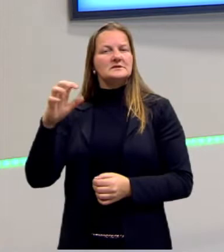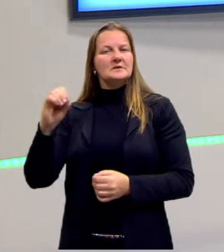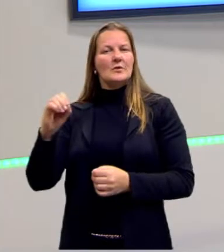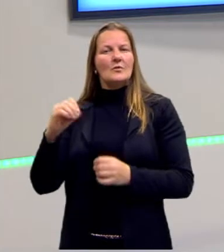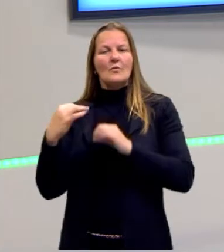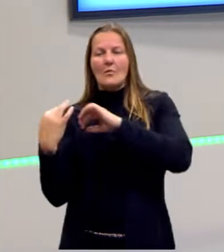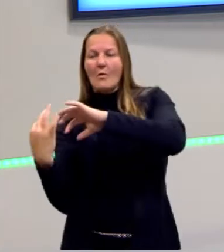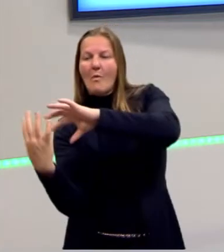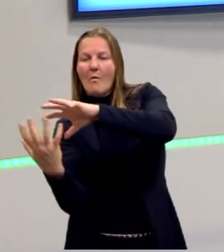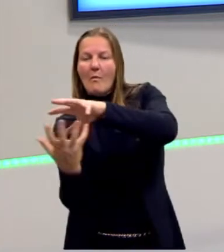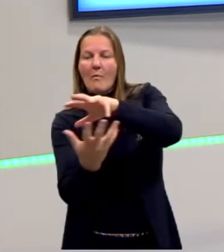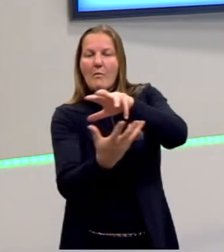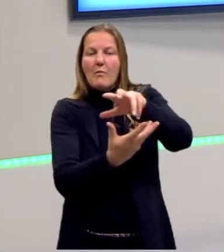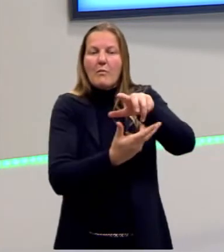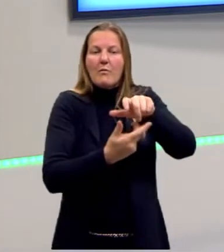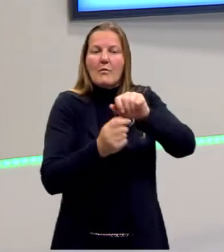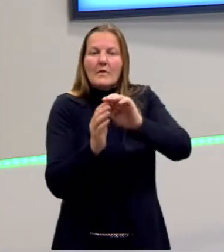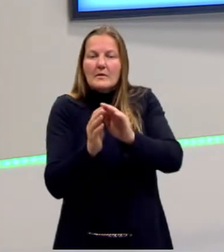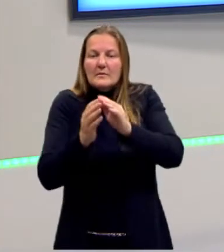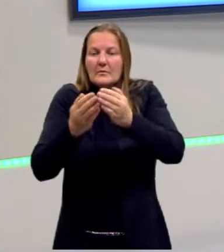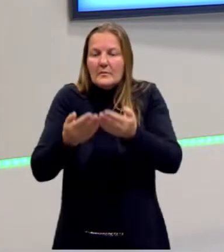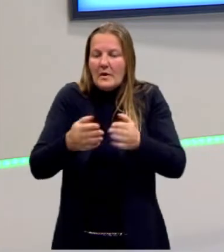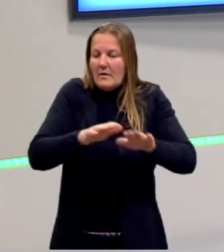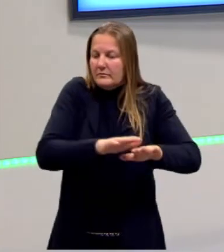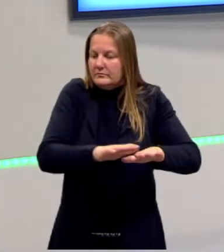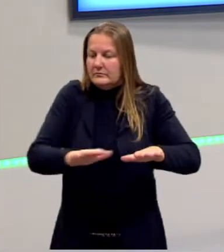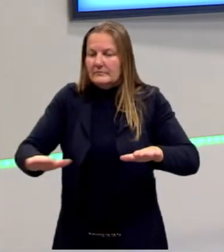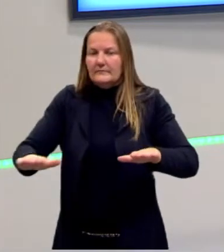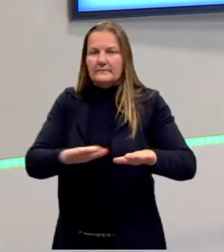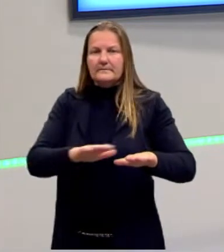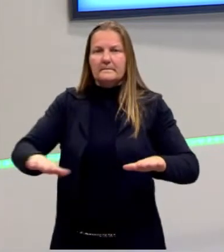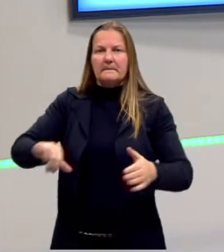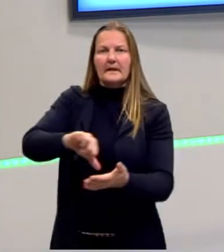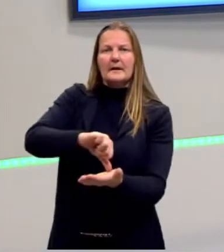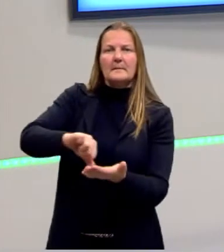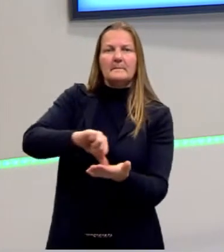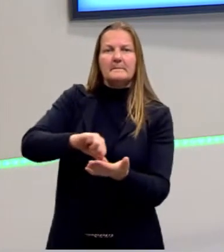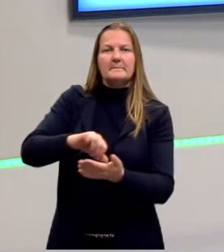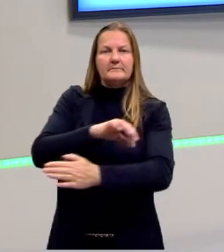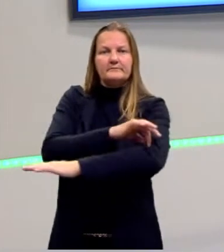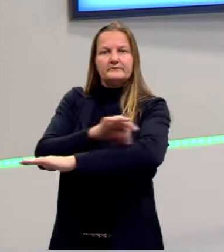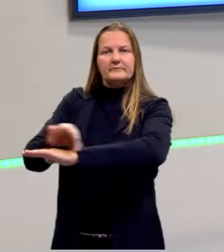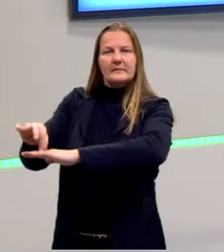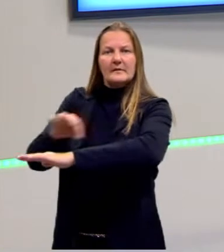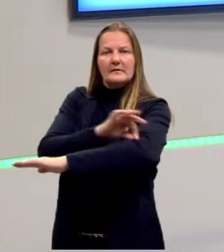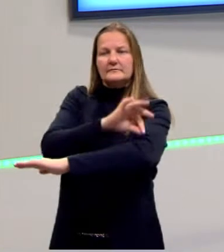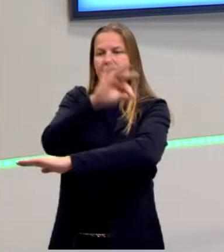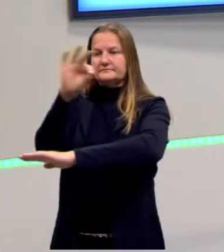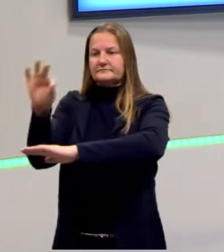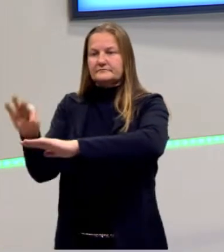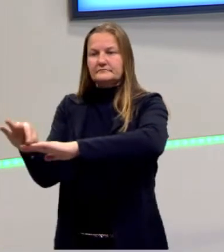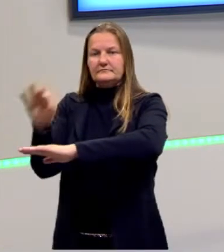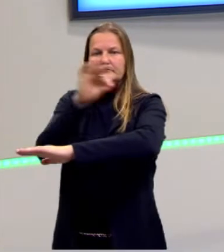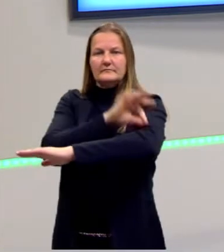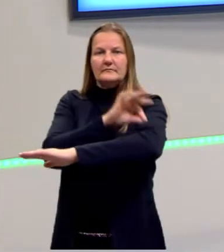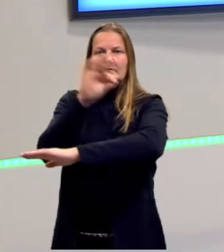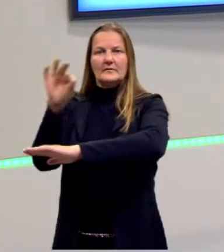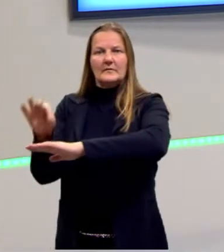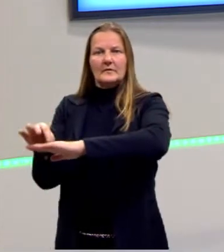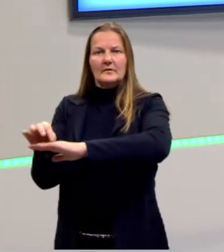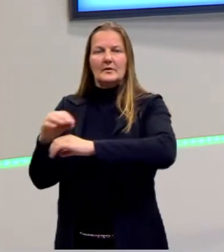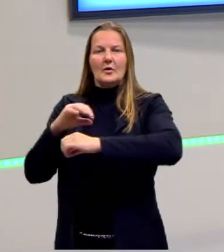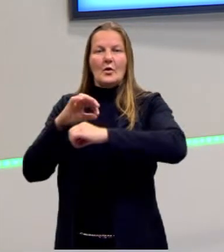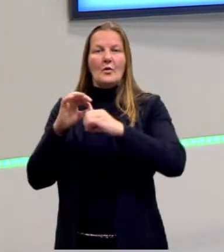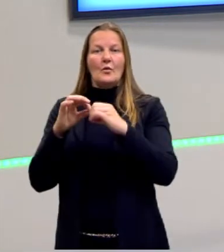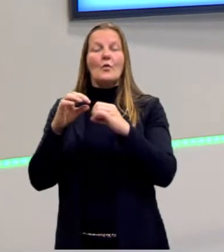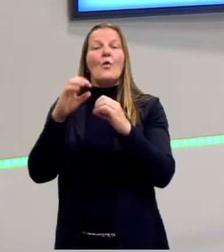globo terrestre a partir de um plano, dividiu os 360 graus, então, demarcando ali latitude e